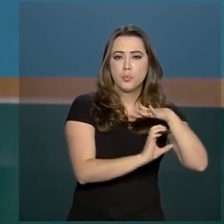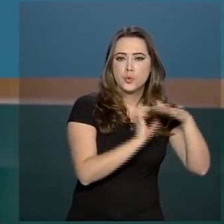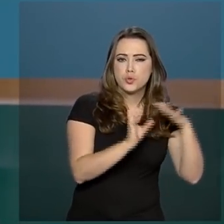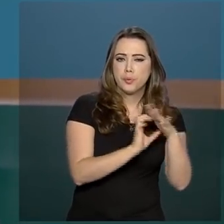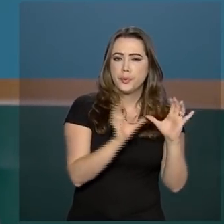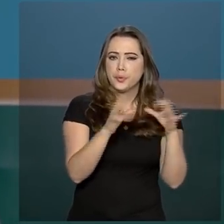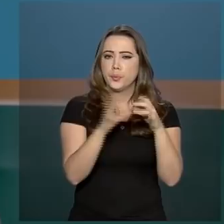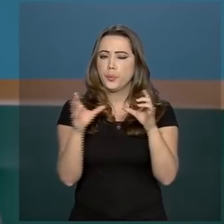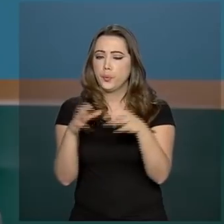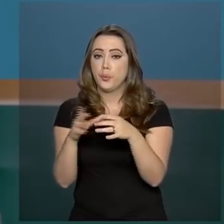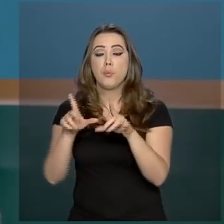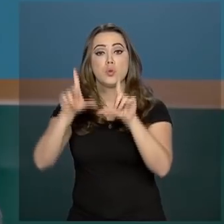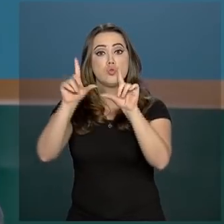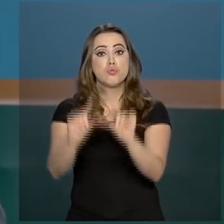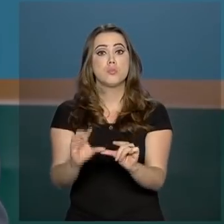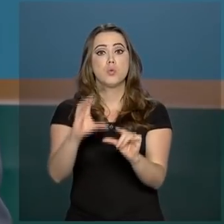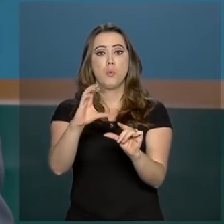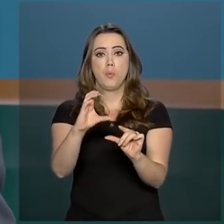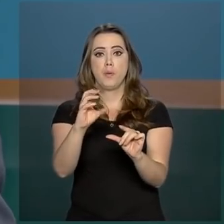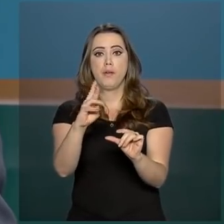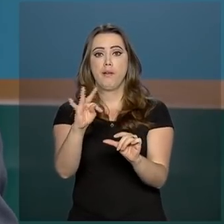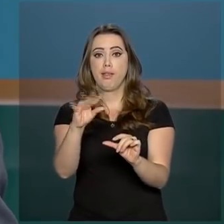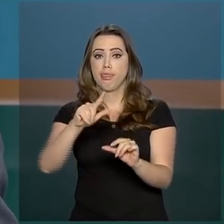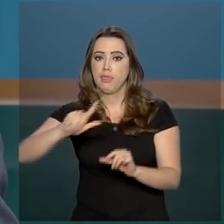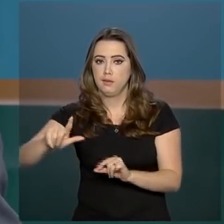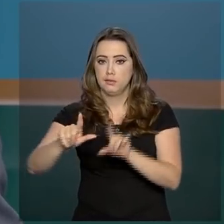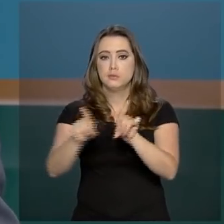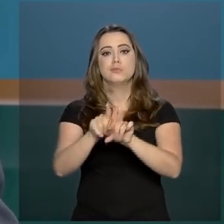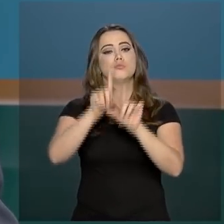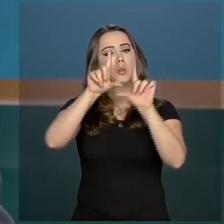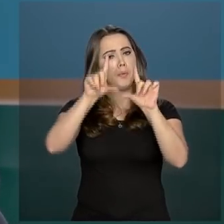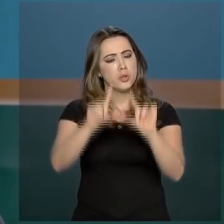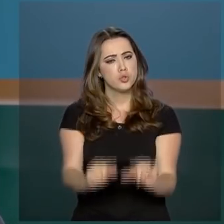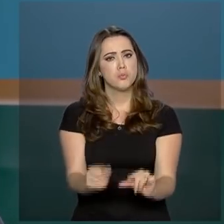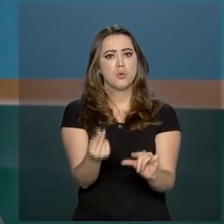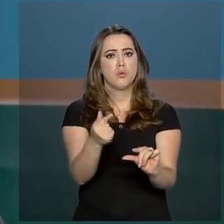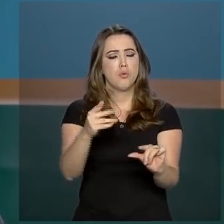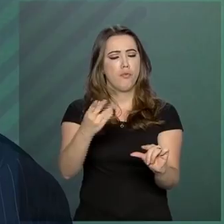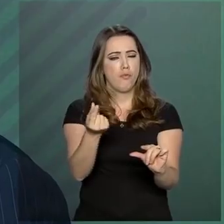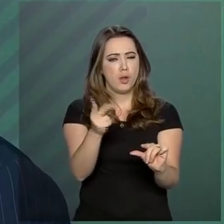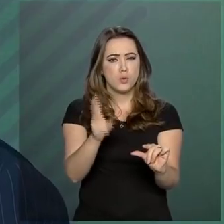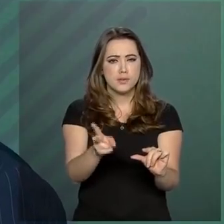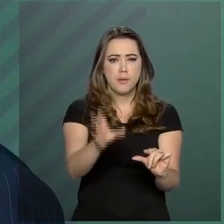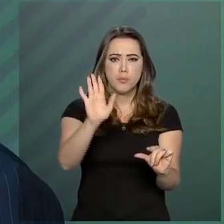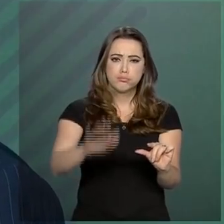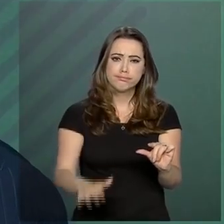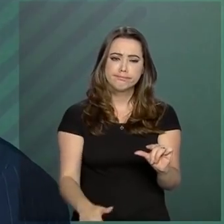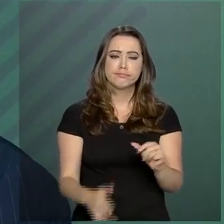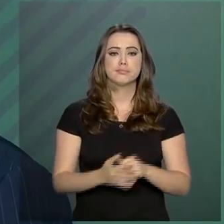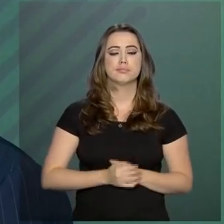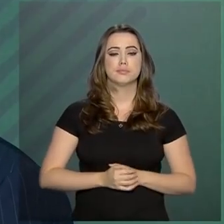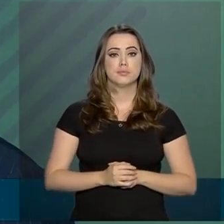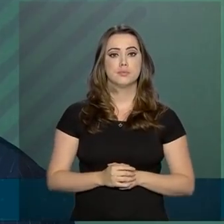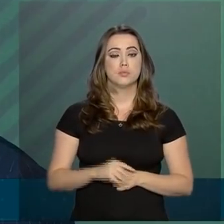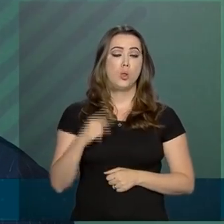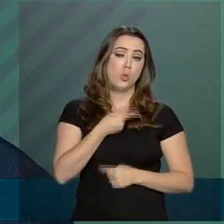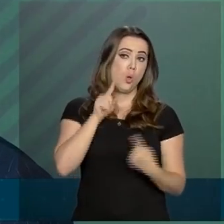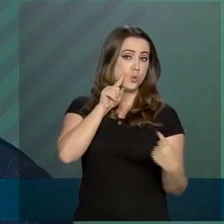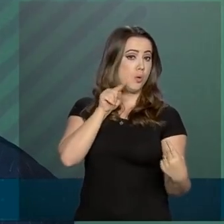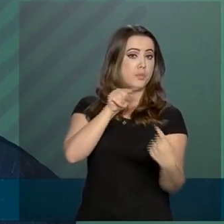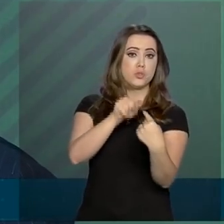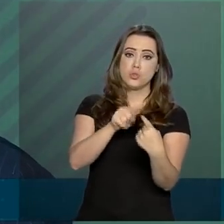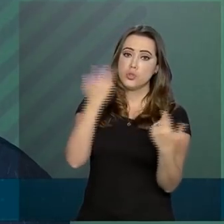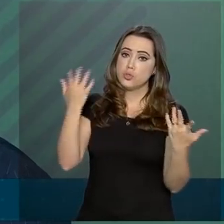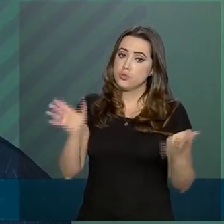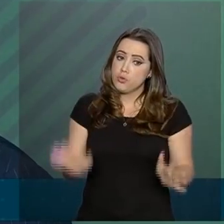diminuir cartéis e assim garantir um preço mais baixo para o consumidor. Vamos em direção a um